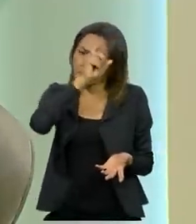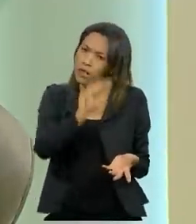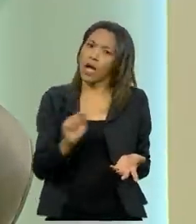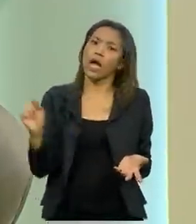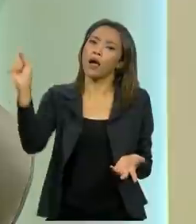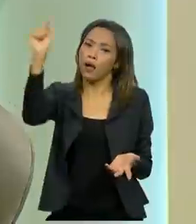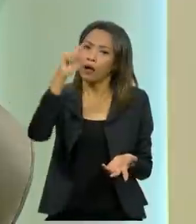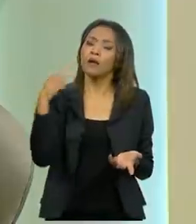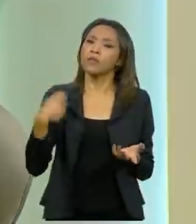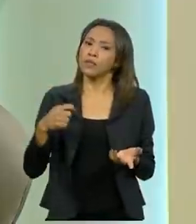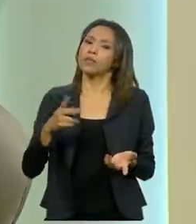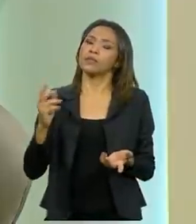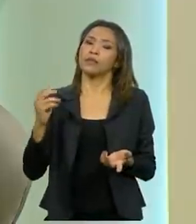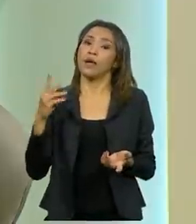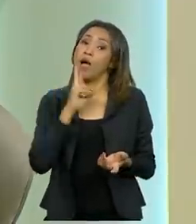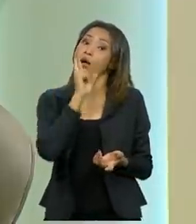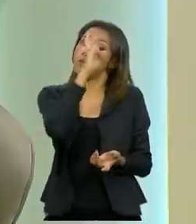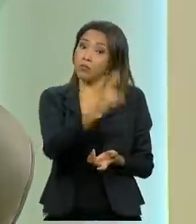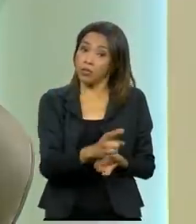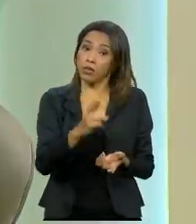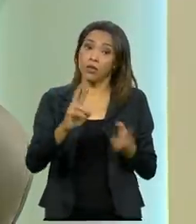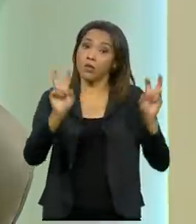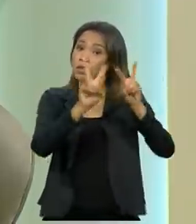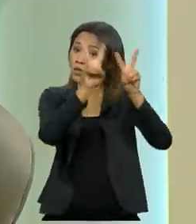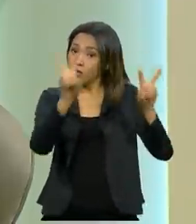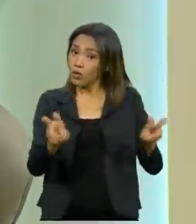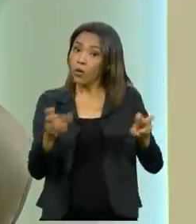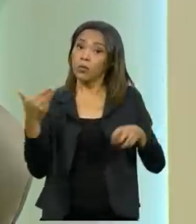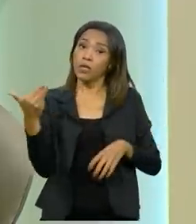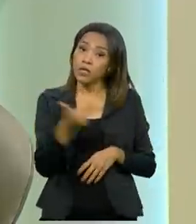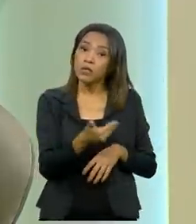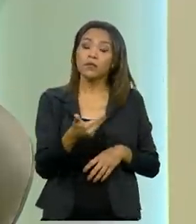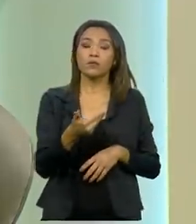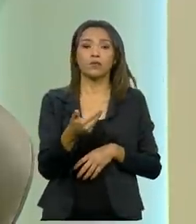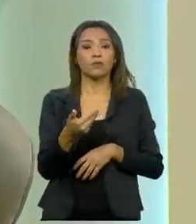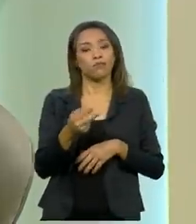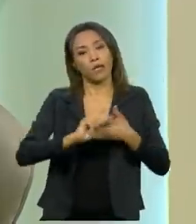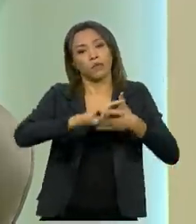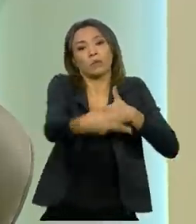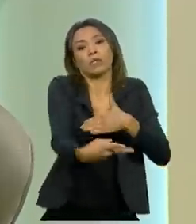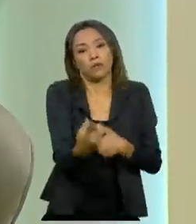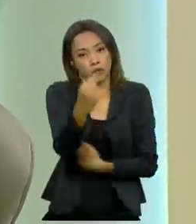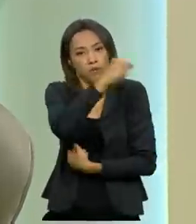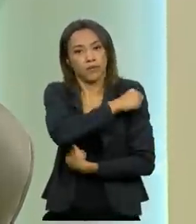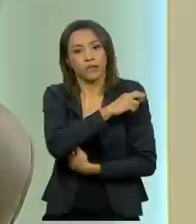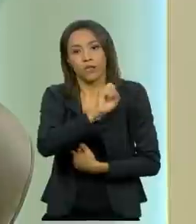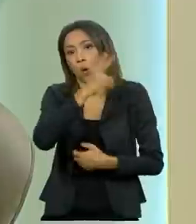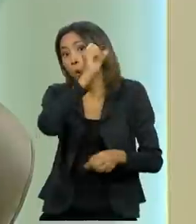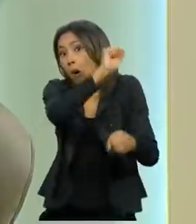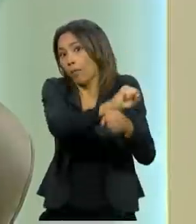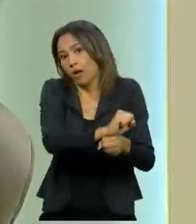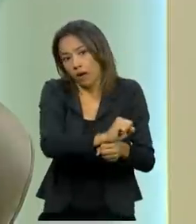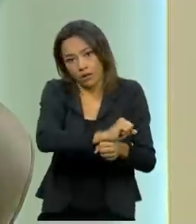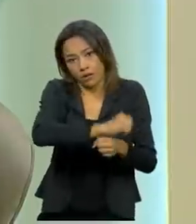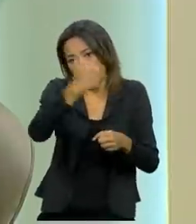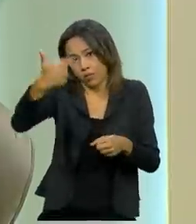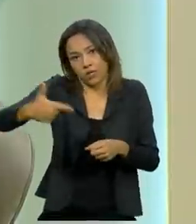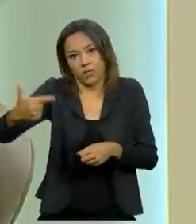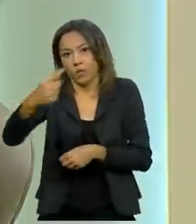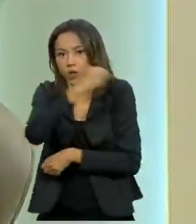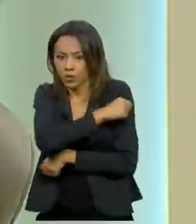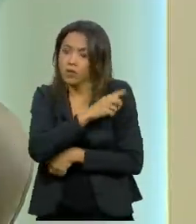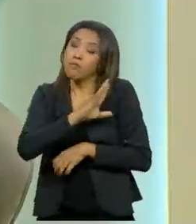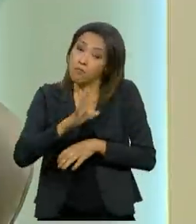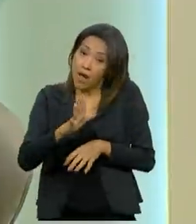eles podem dar a resposta acerca de uma eventual interrupção da segunda dose. Mas, de maneira geral, é para